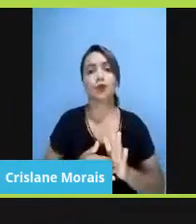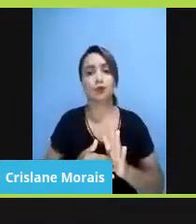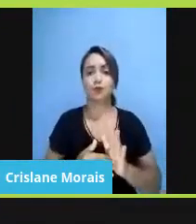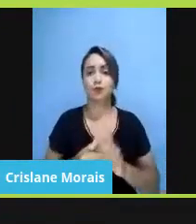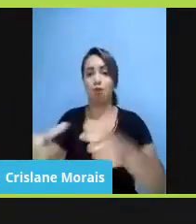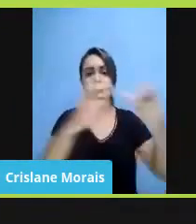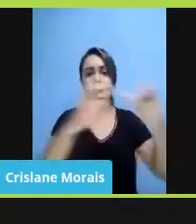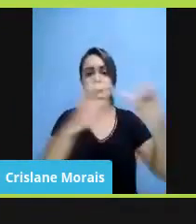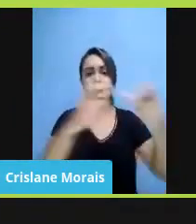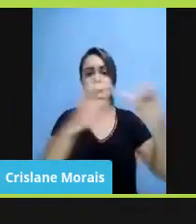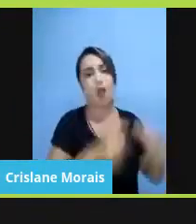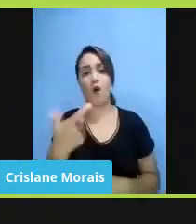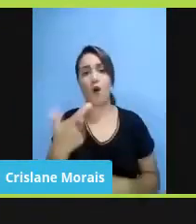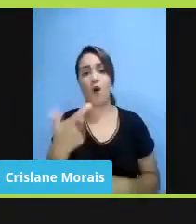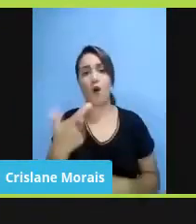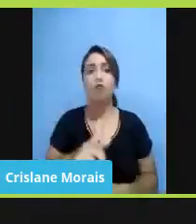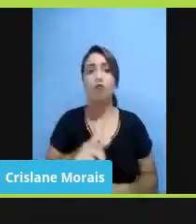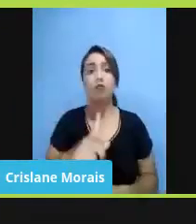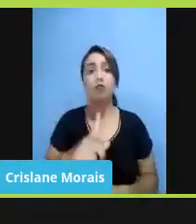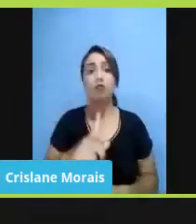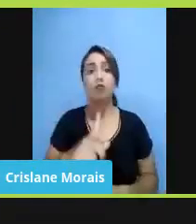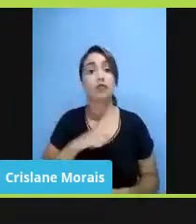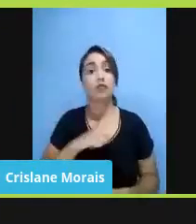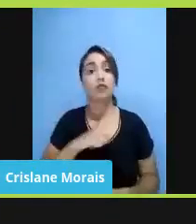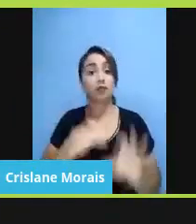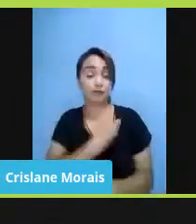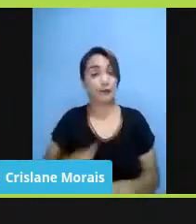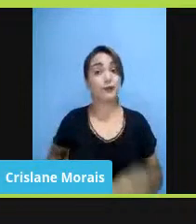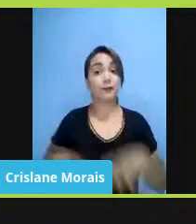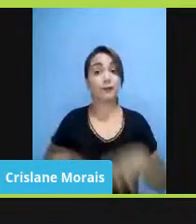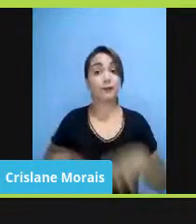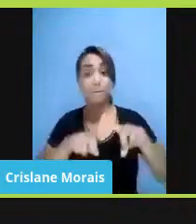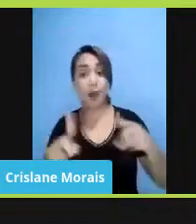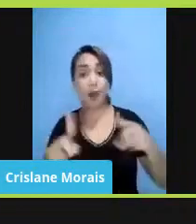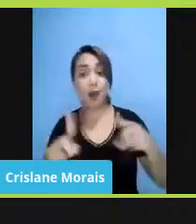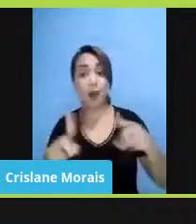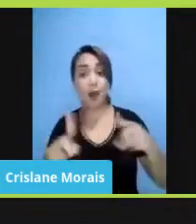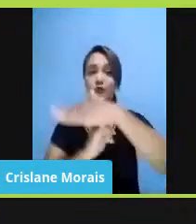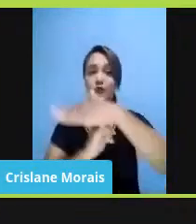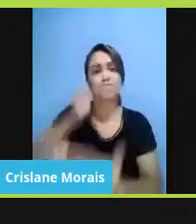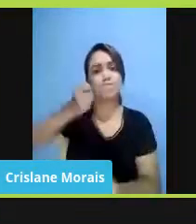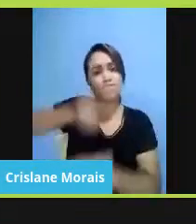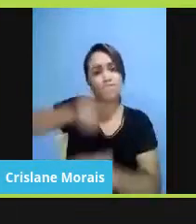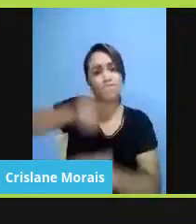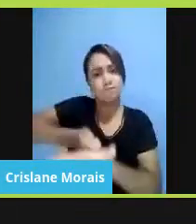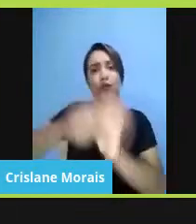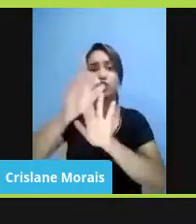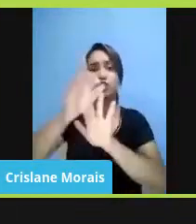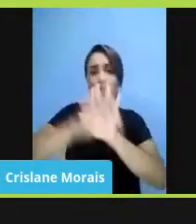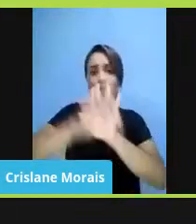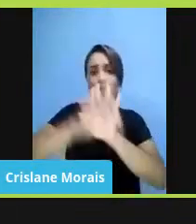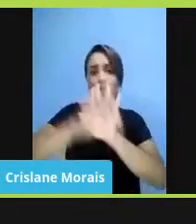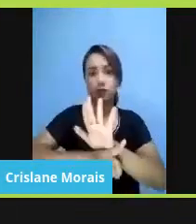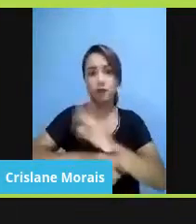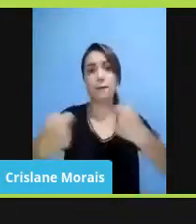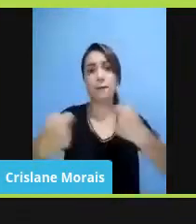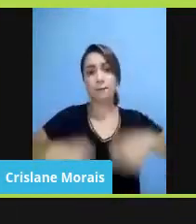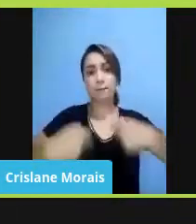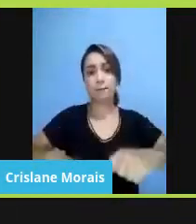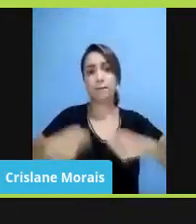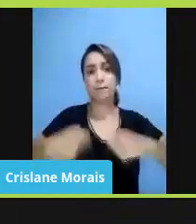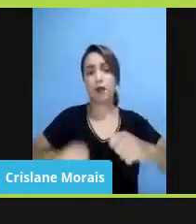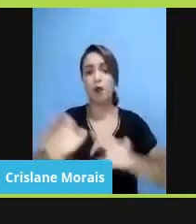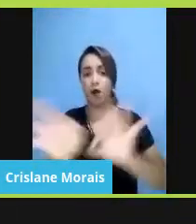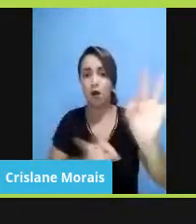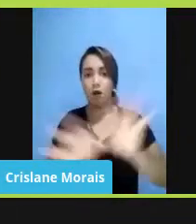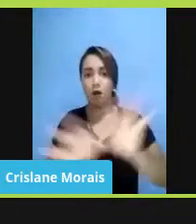defensoria. A instituição, como é uma instituição que garante direitos, ela teve que prever muitos mecanismos de